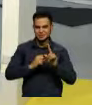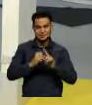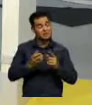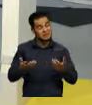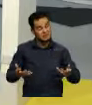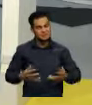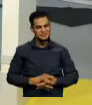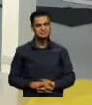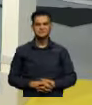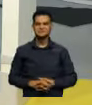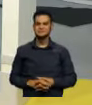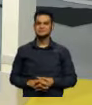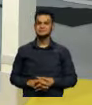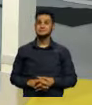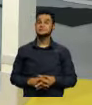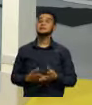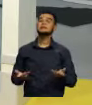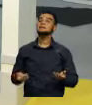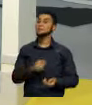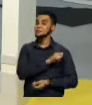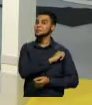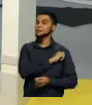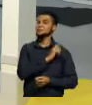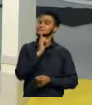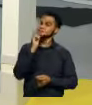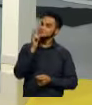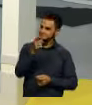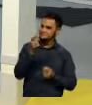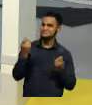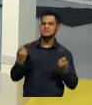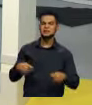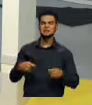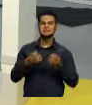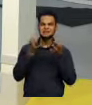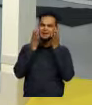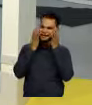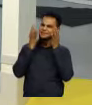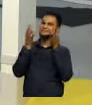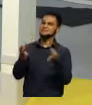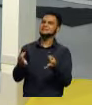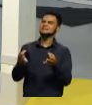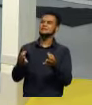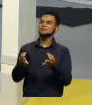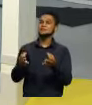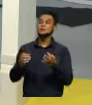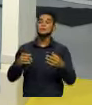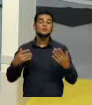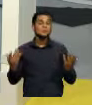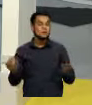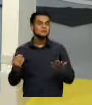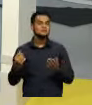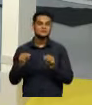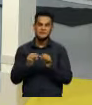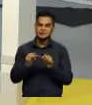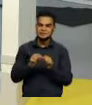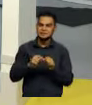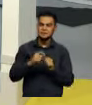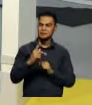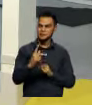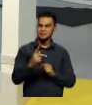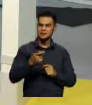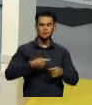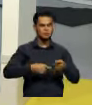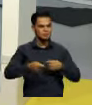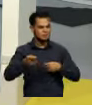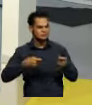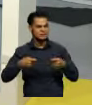Então, aluno, você precisa prestar atenção quando for elaborar um panfleto, elaborar um